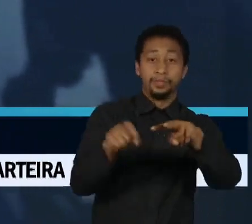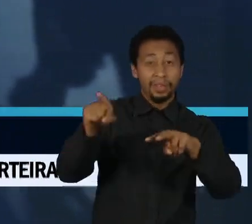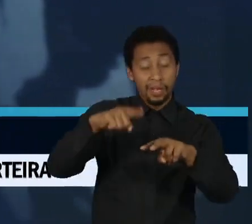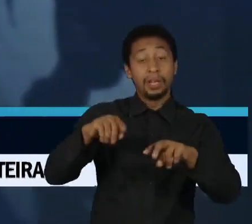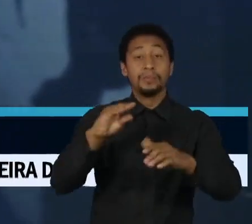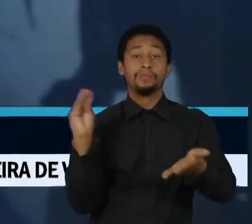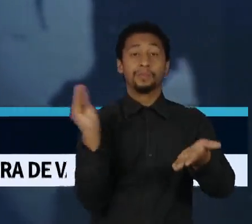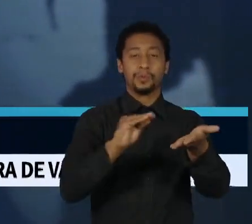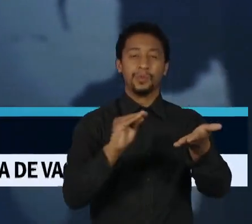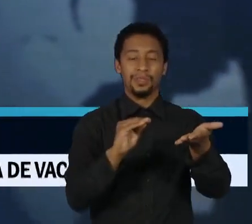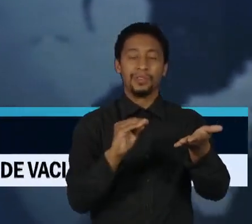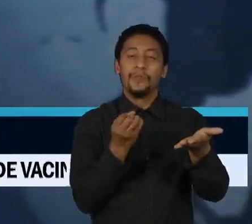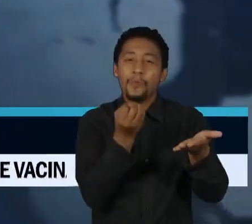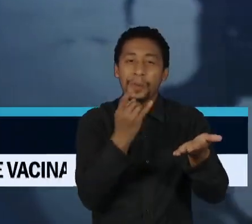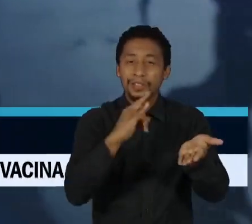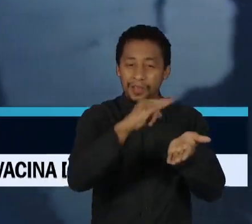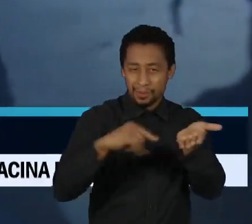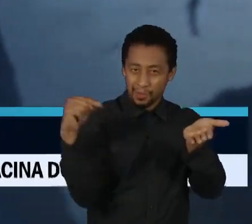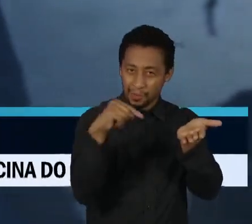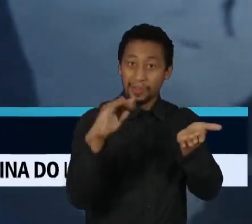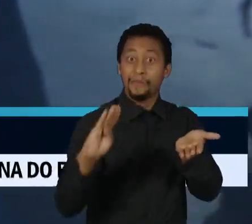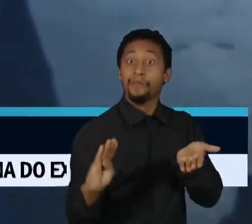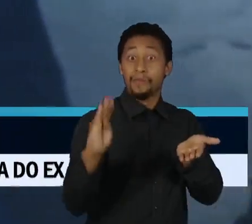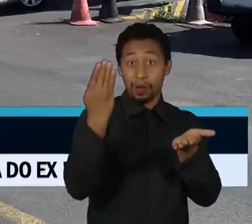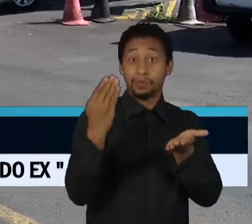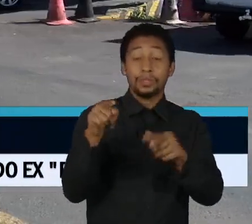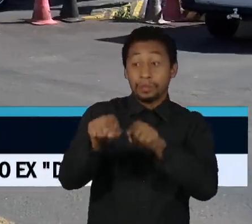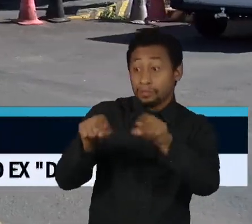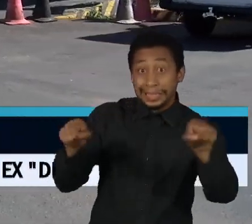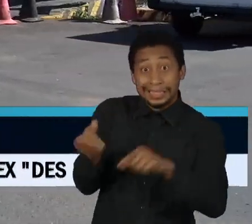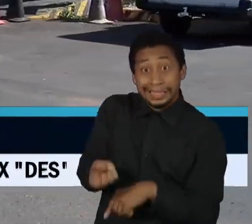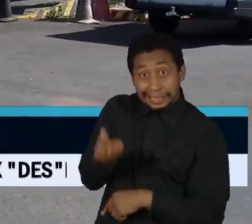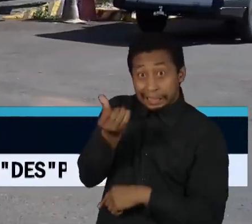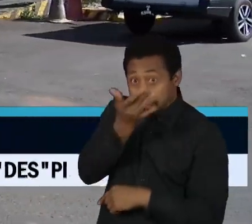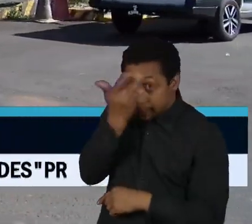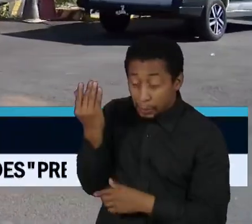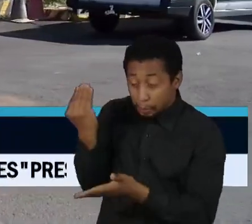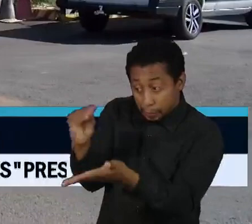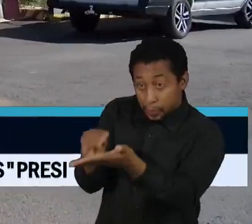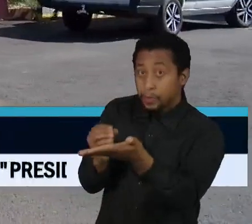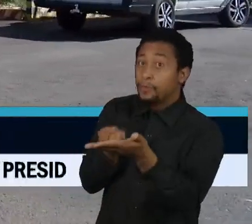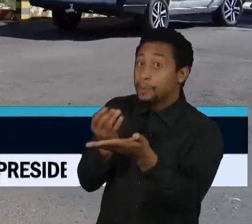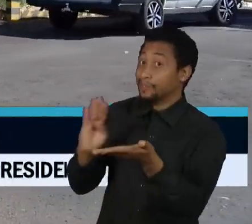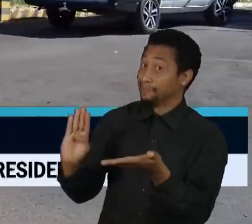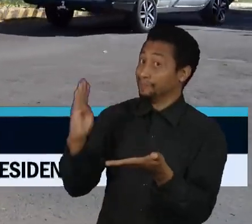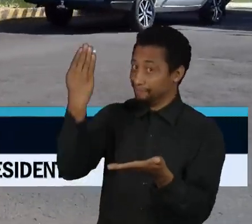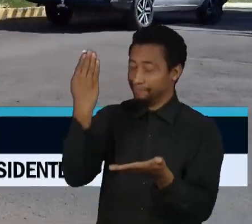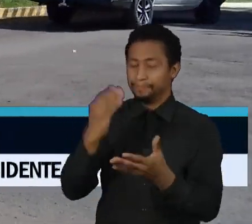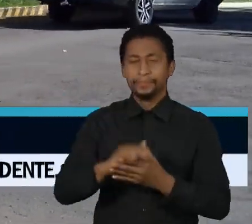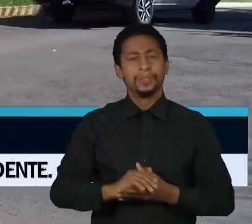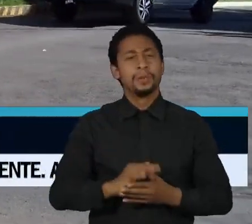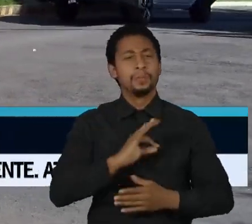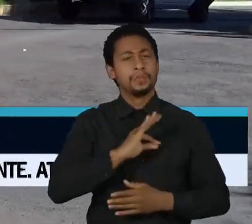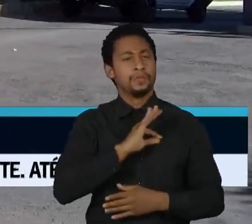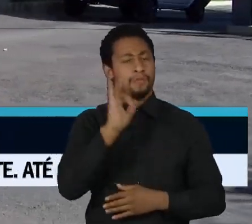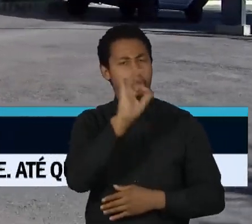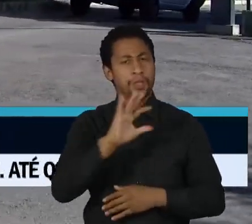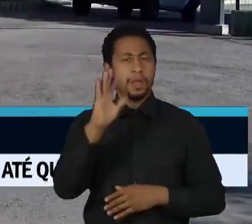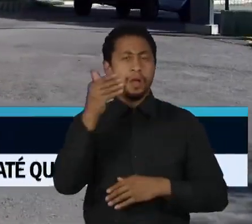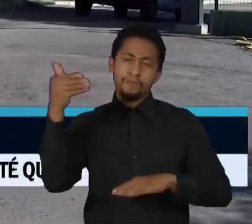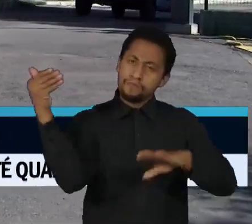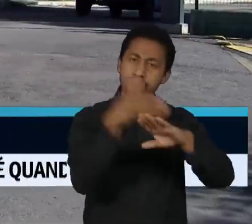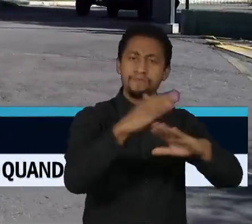vacinação do ex-presidente e de outras seis pessoas. A Polícia Federal chegou à casa do ex-presidente